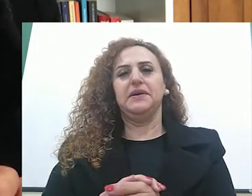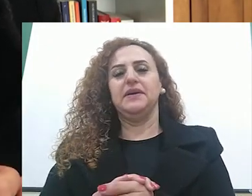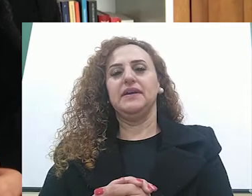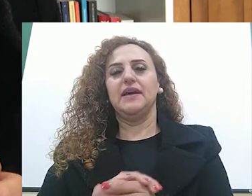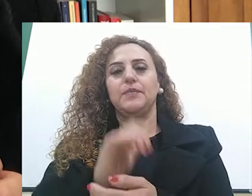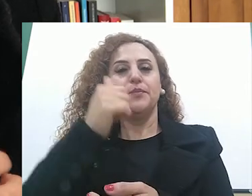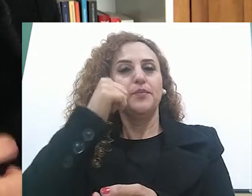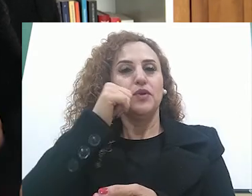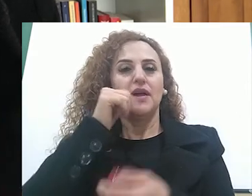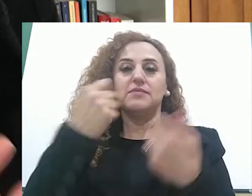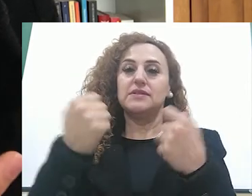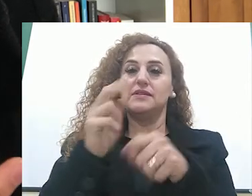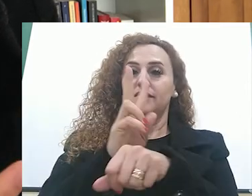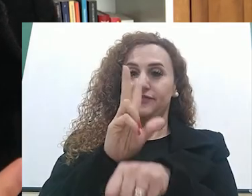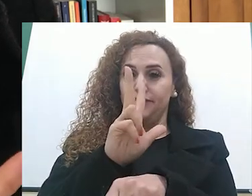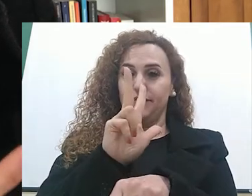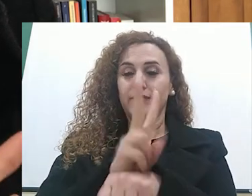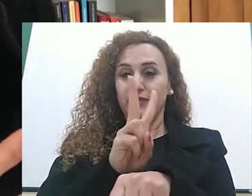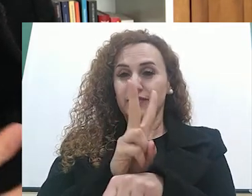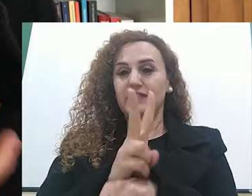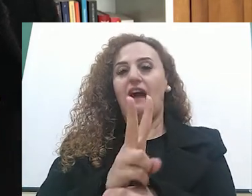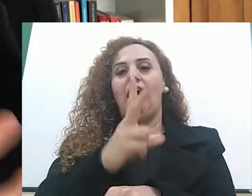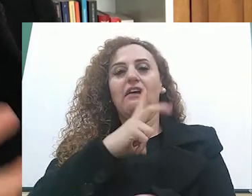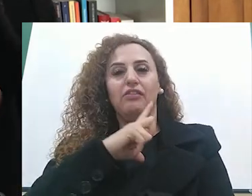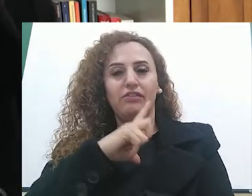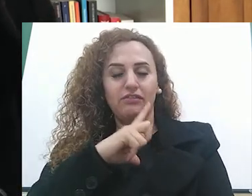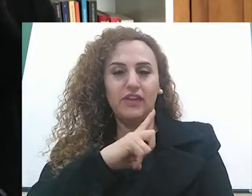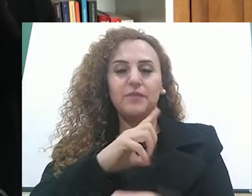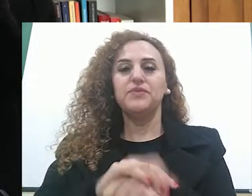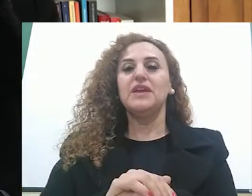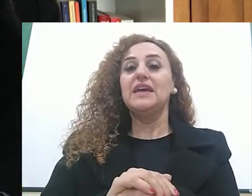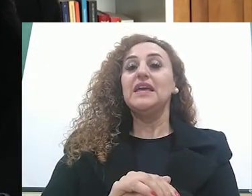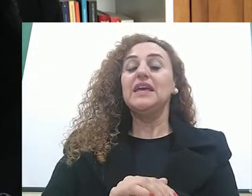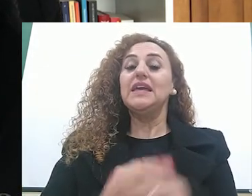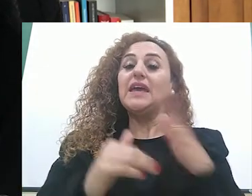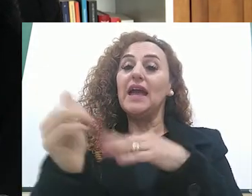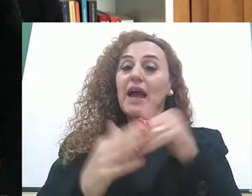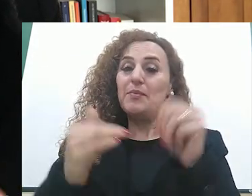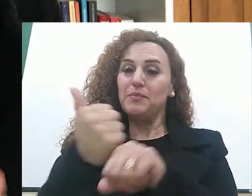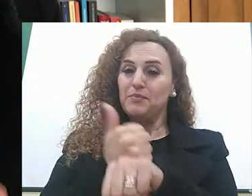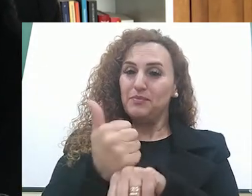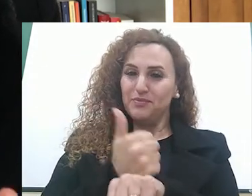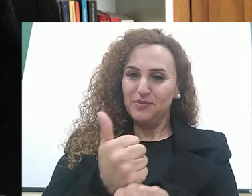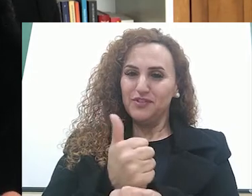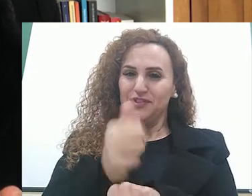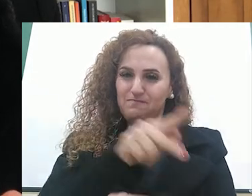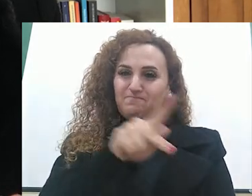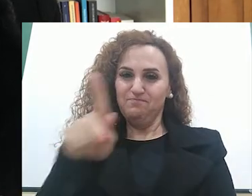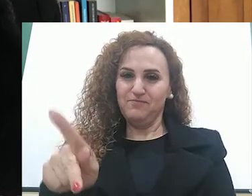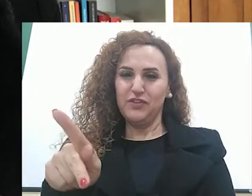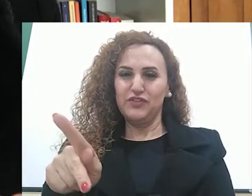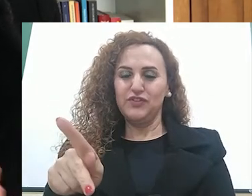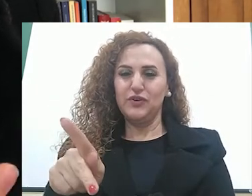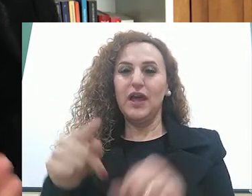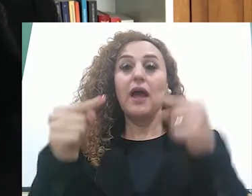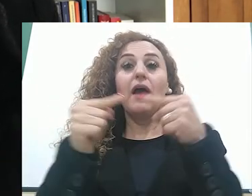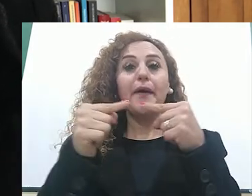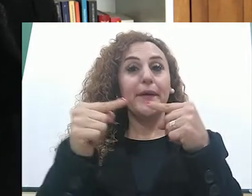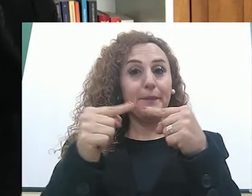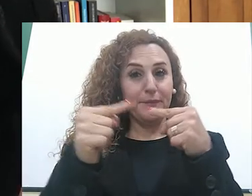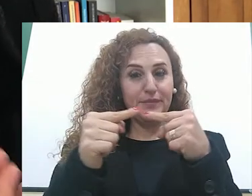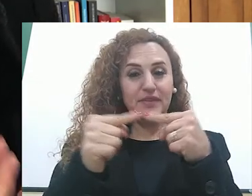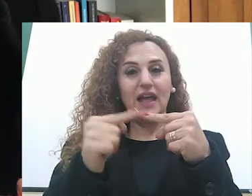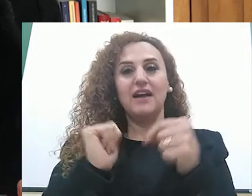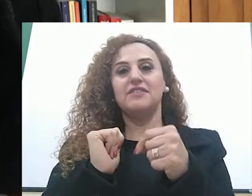aceitas socialmente. E a profissão de professor, ela vai se encaixar muito bem nisso. Então